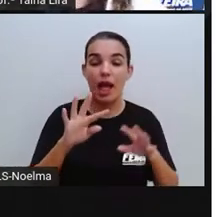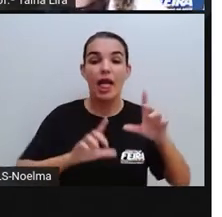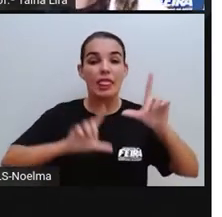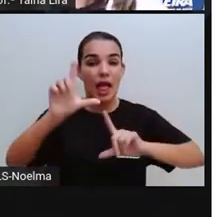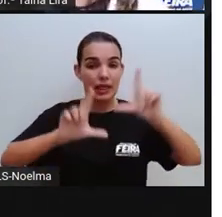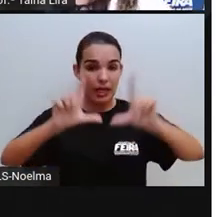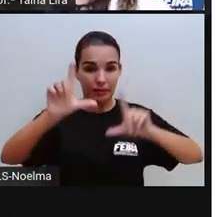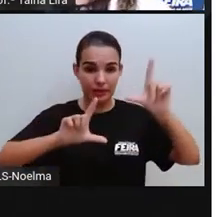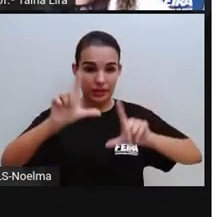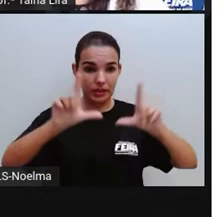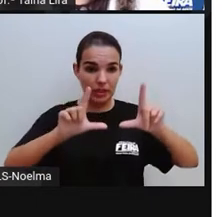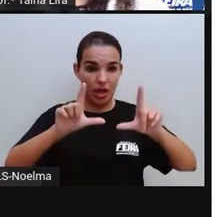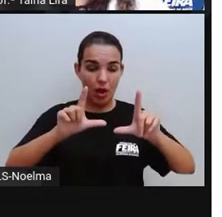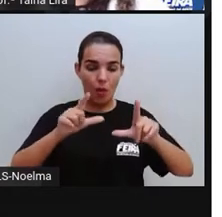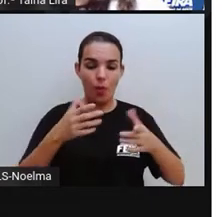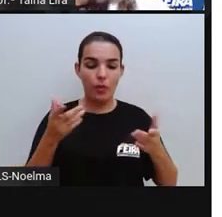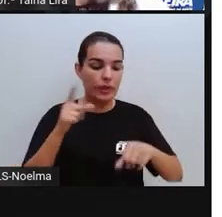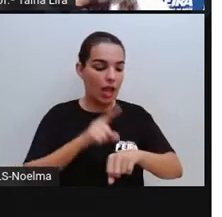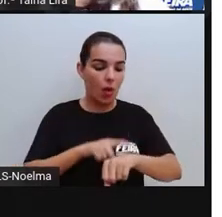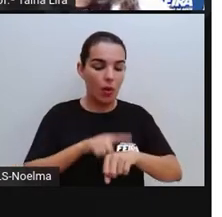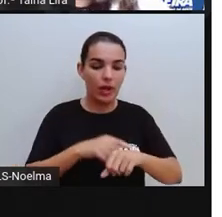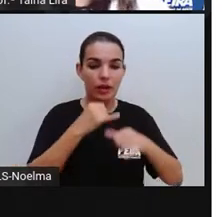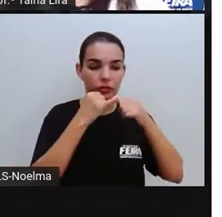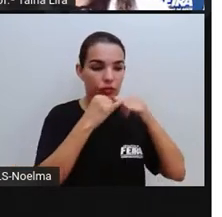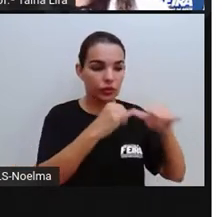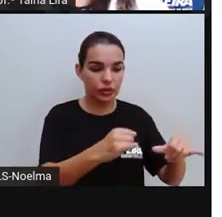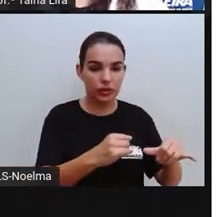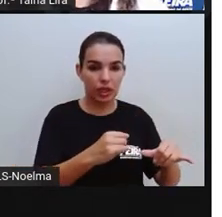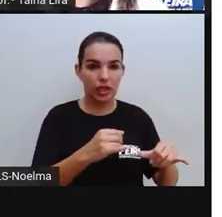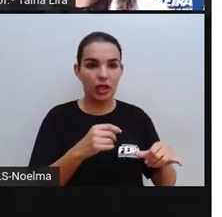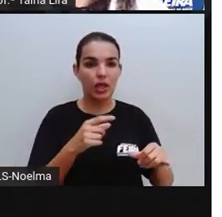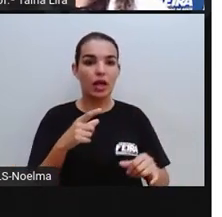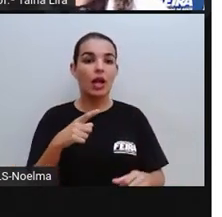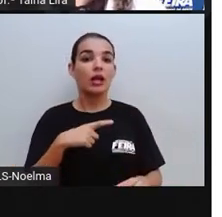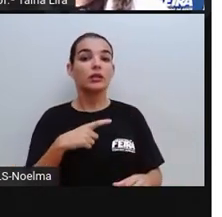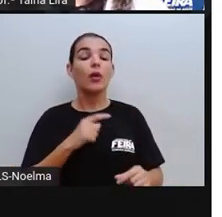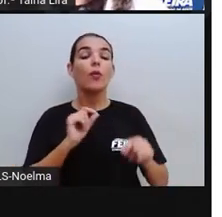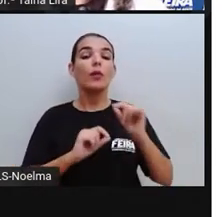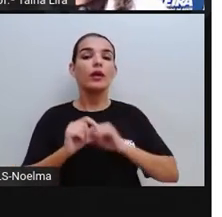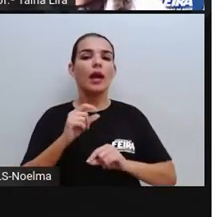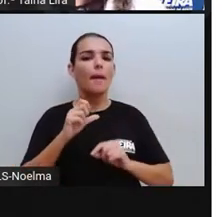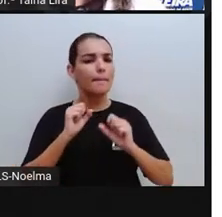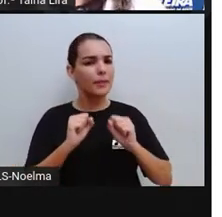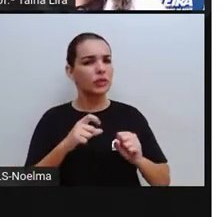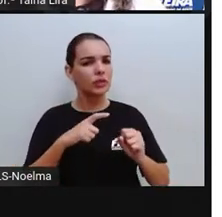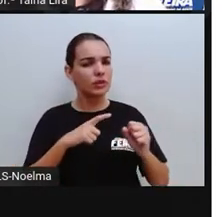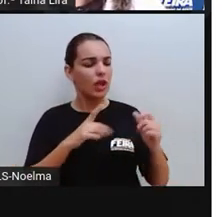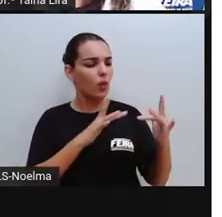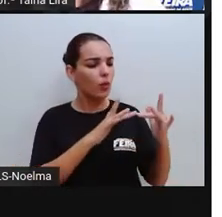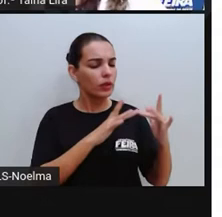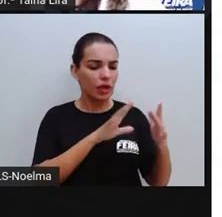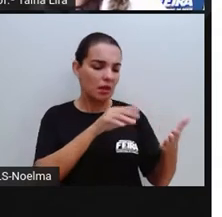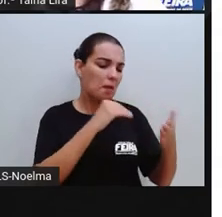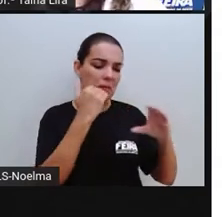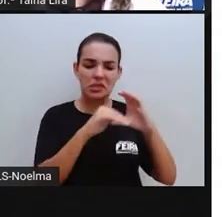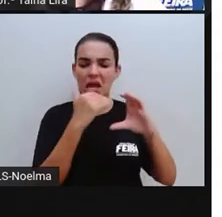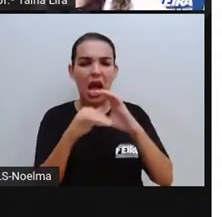ou no rádio, quando está passando a notícia, o pode acontecer? O telespectador, ele pode até entrar em contato, né?